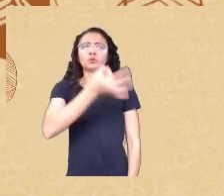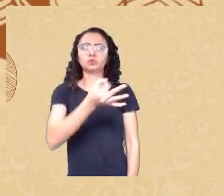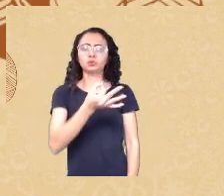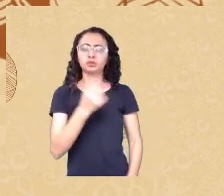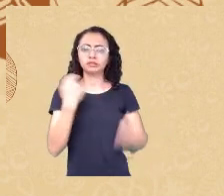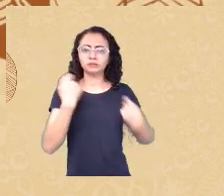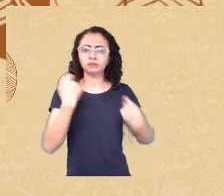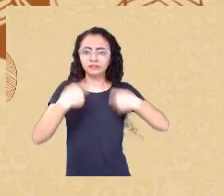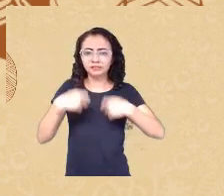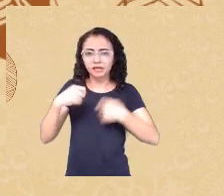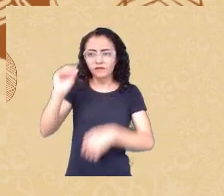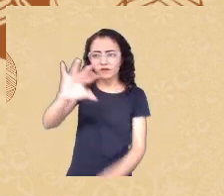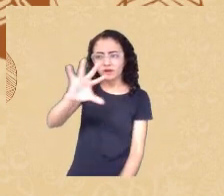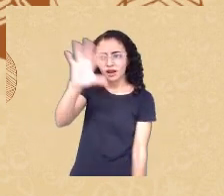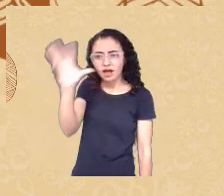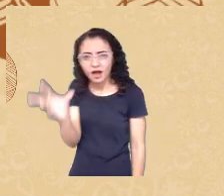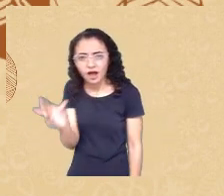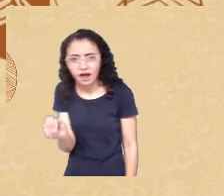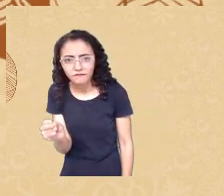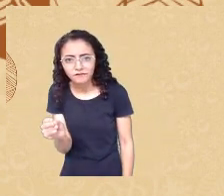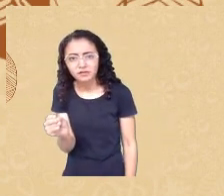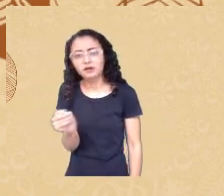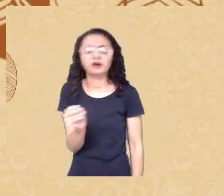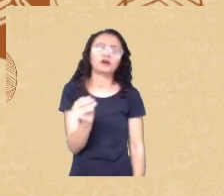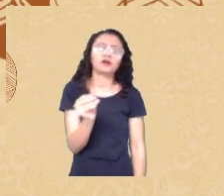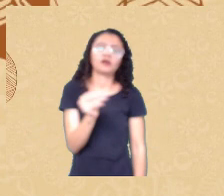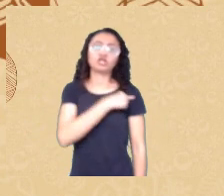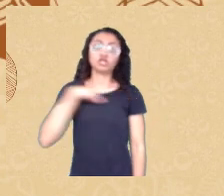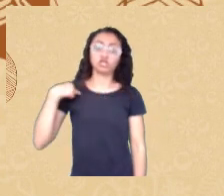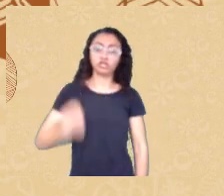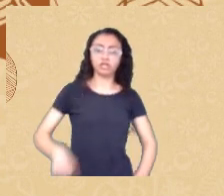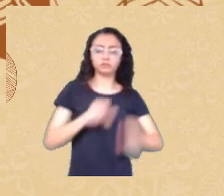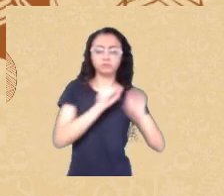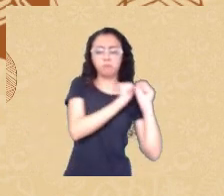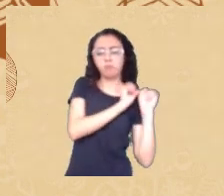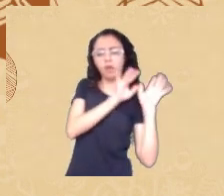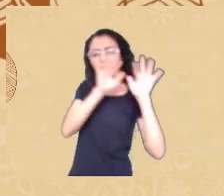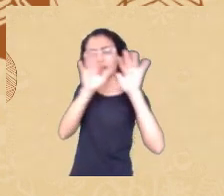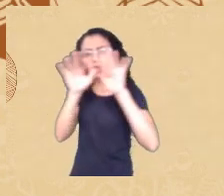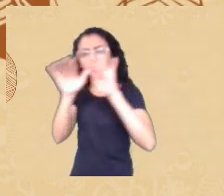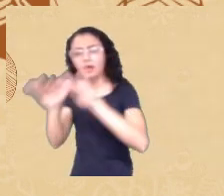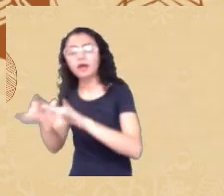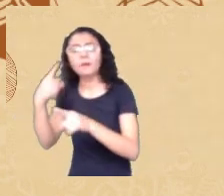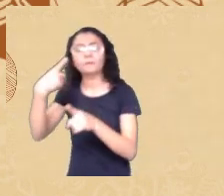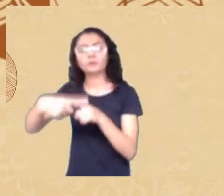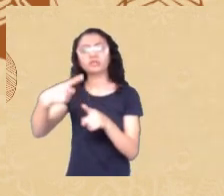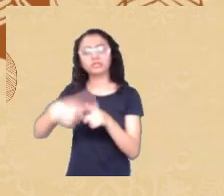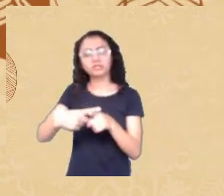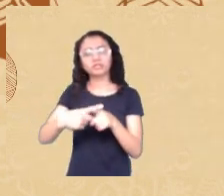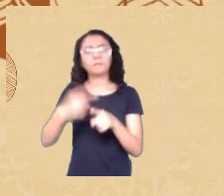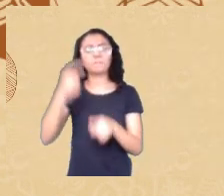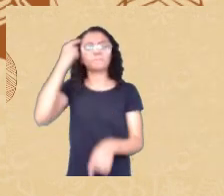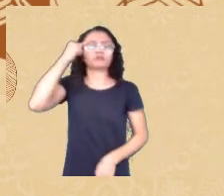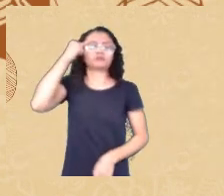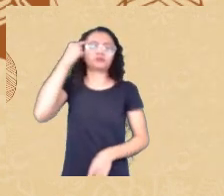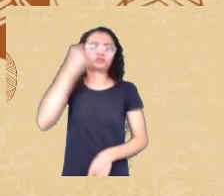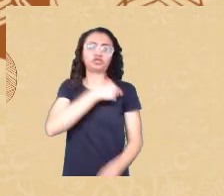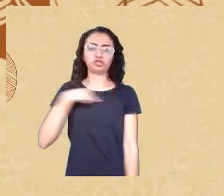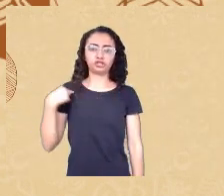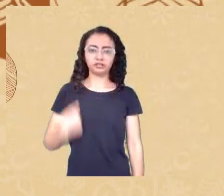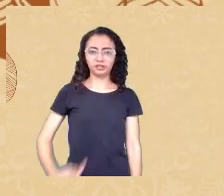com chineses porque os chineses seriam melhores escravos então assim ofendendo duas